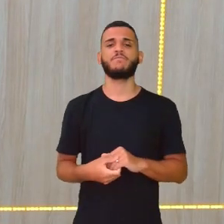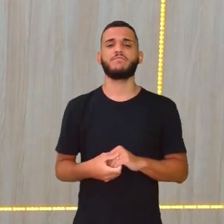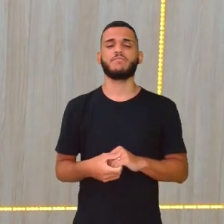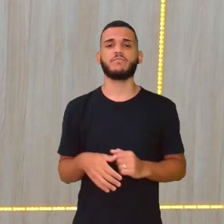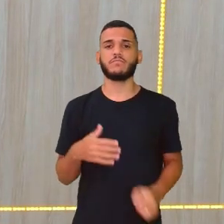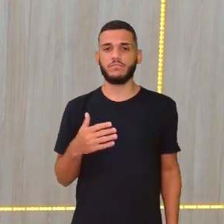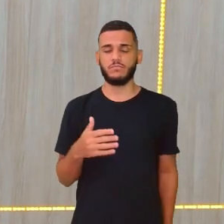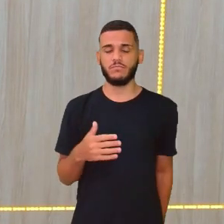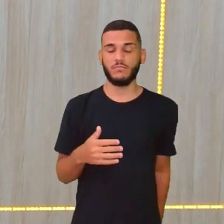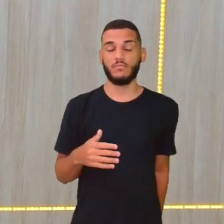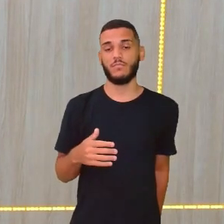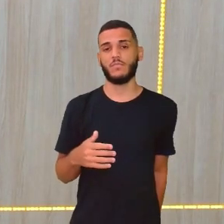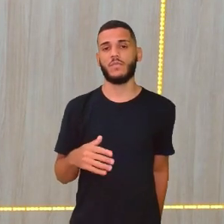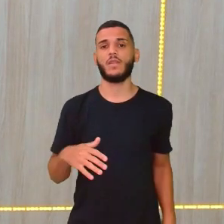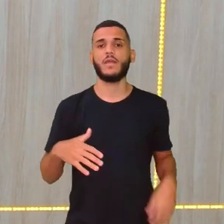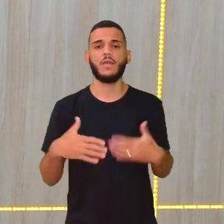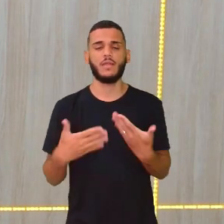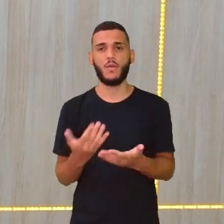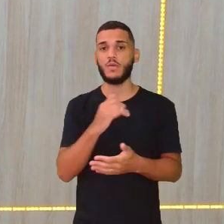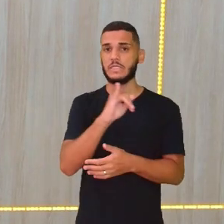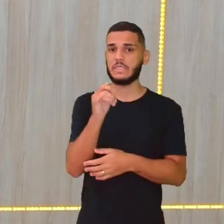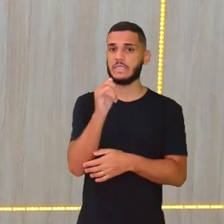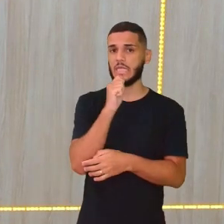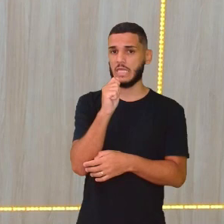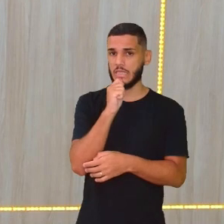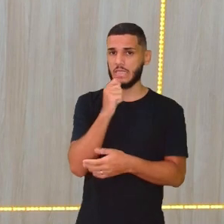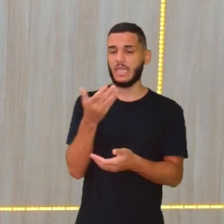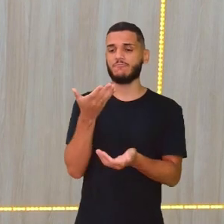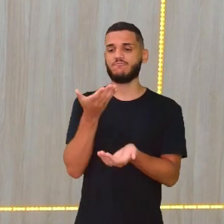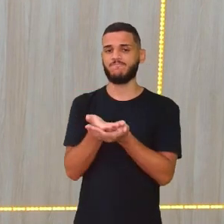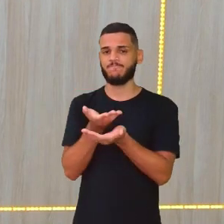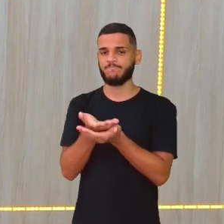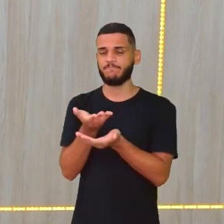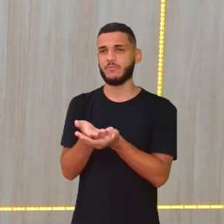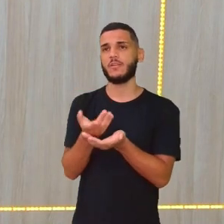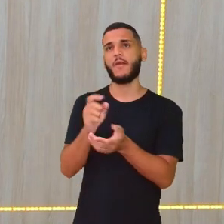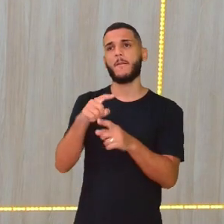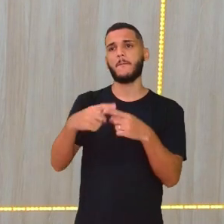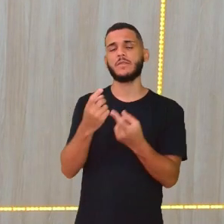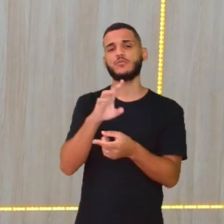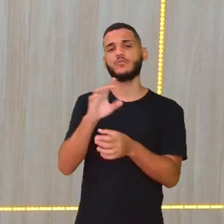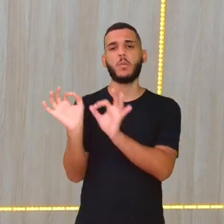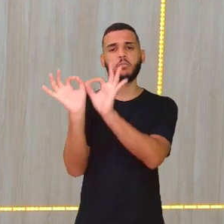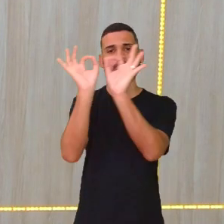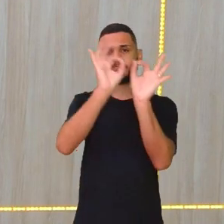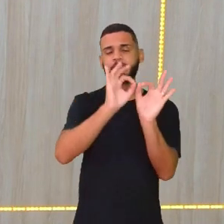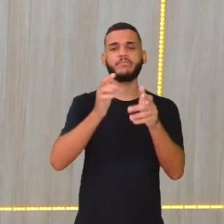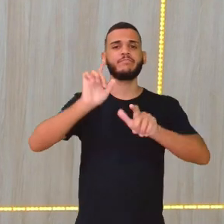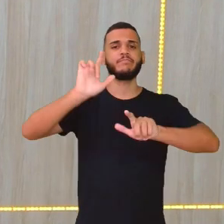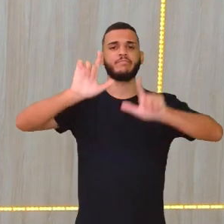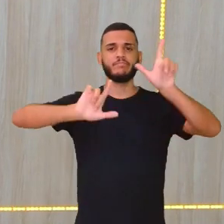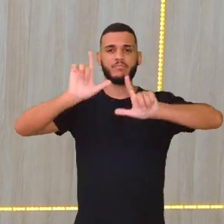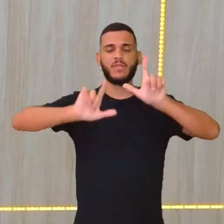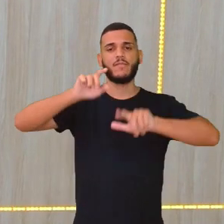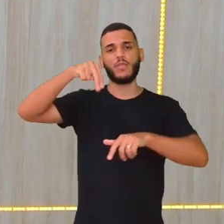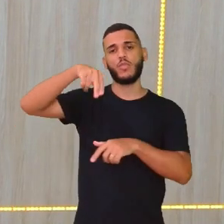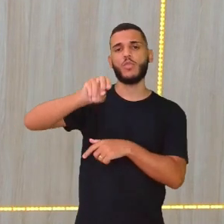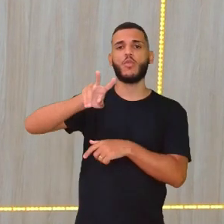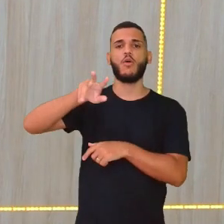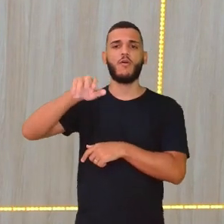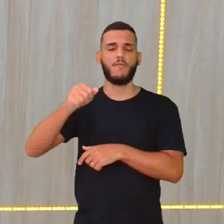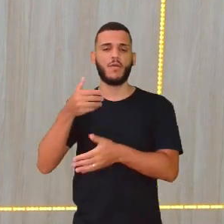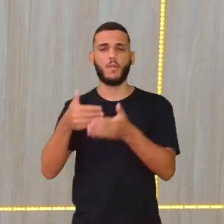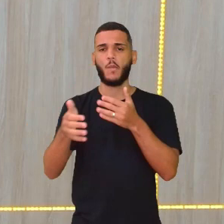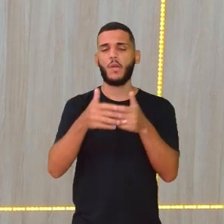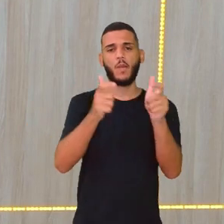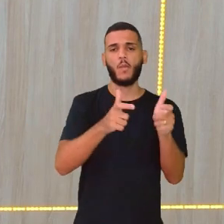você não é estudante da nossa rede, né? E está aí nos assistindo pela TV Nova em algum lugar, né? Numa padaria,